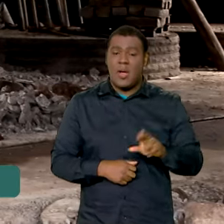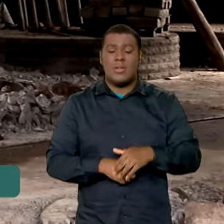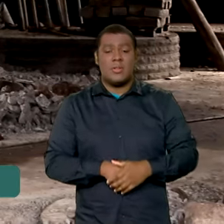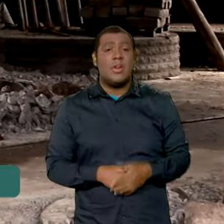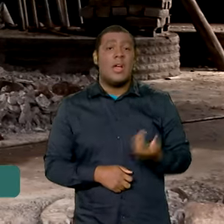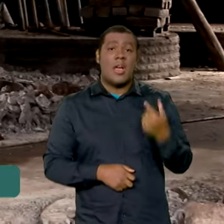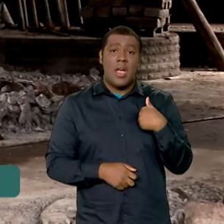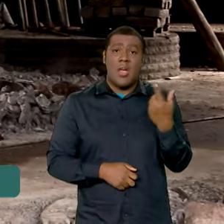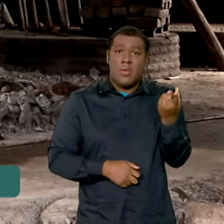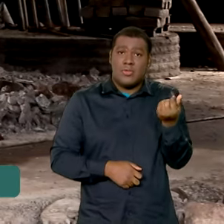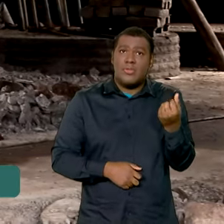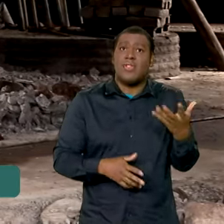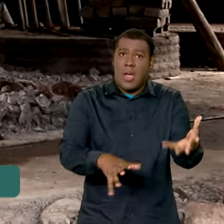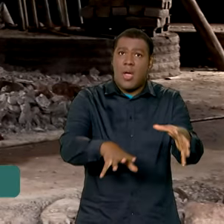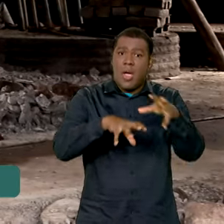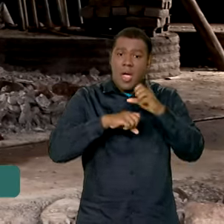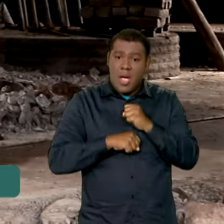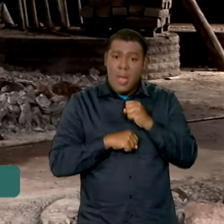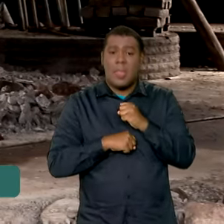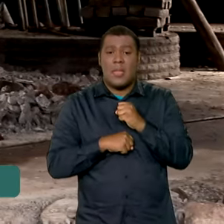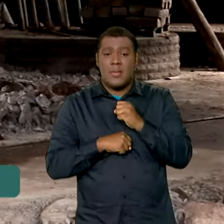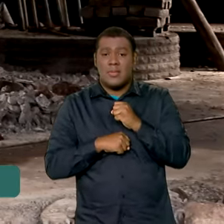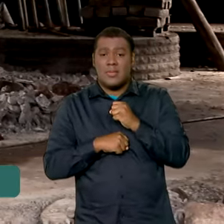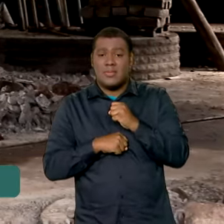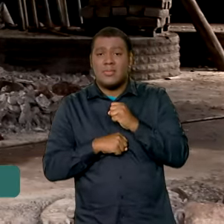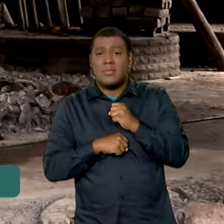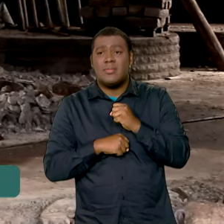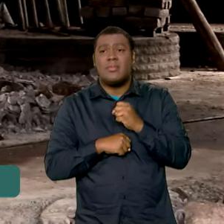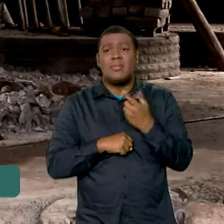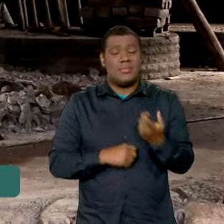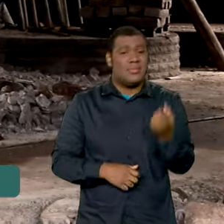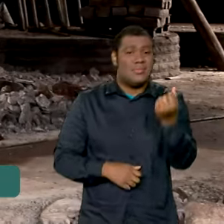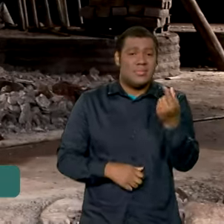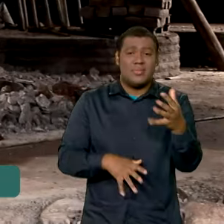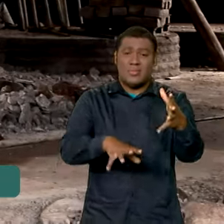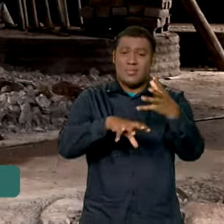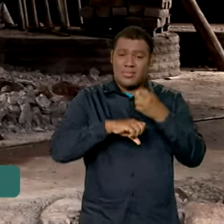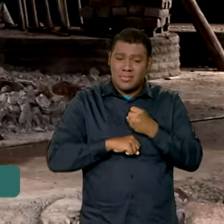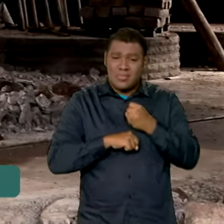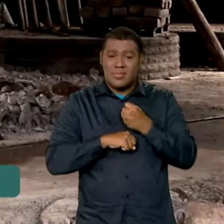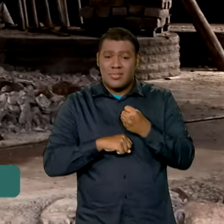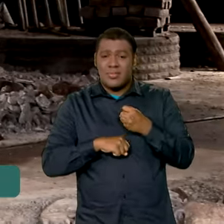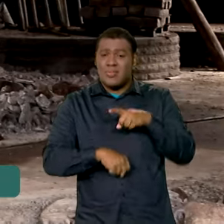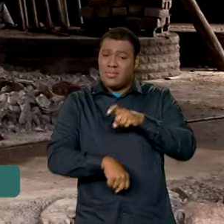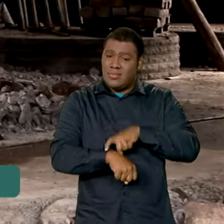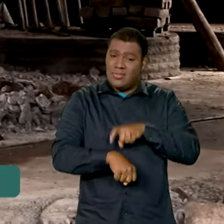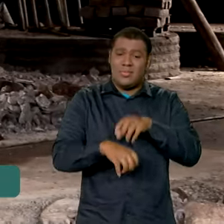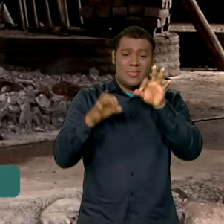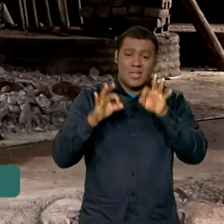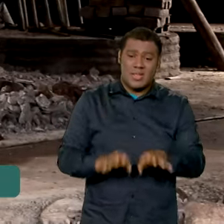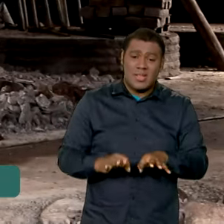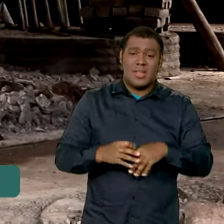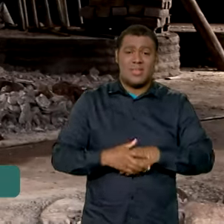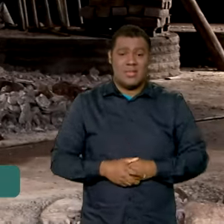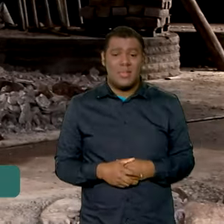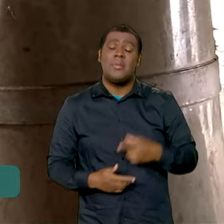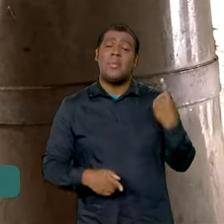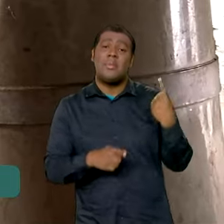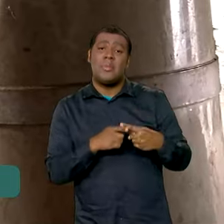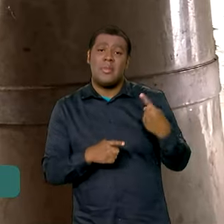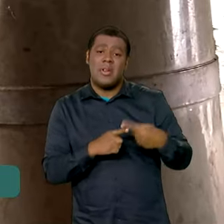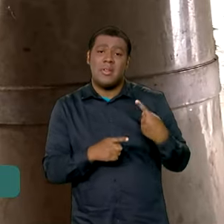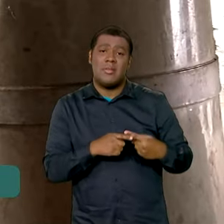fosse um caixa que chegou no momento que o caixa desapareceu. Porque as demandas foram muitas